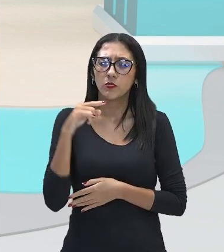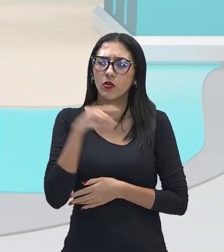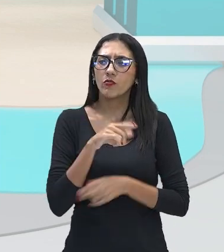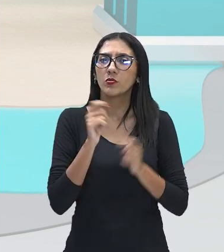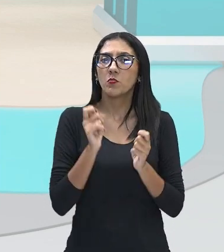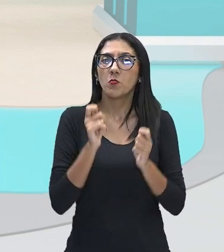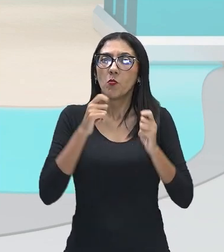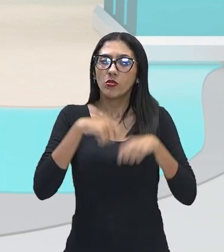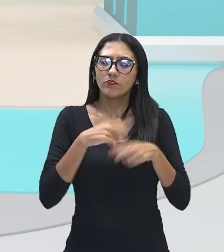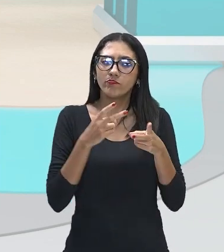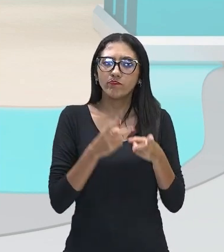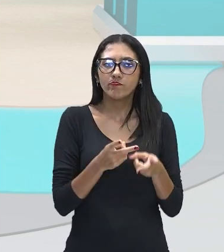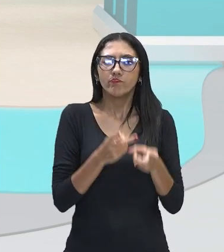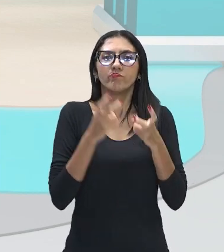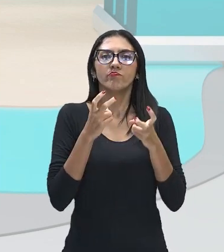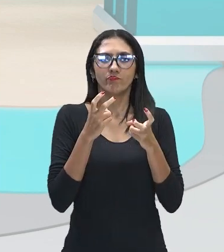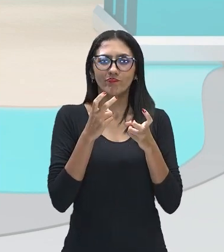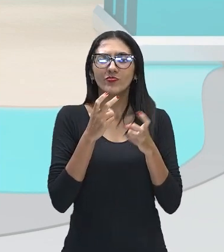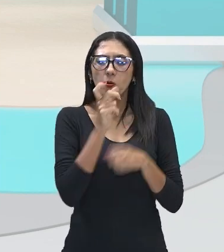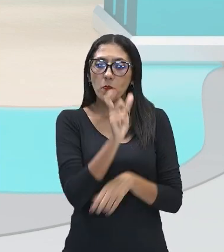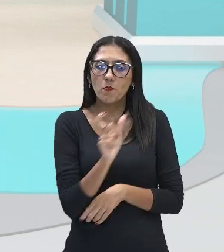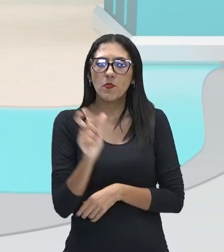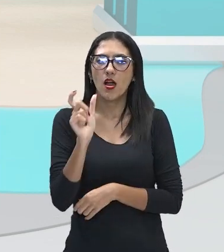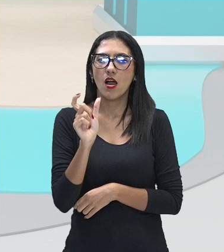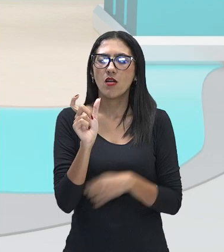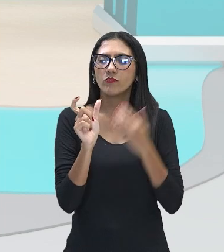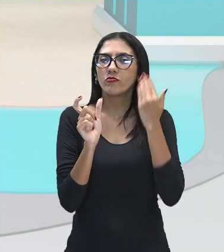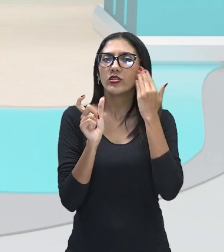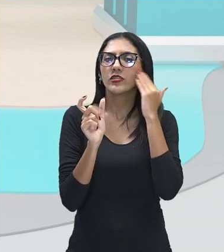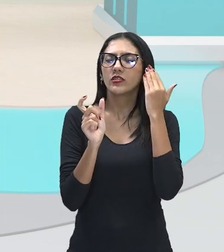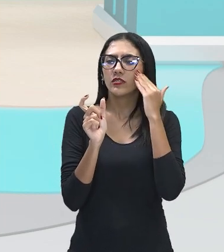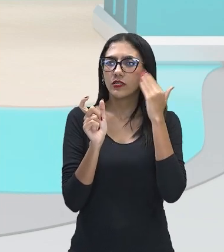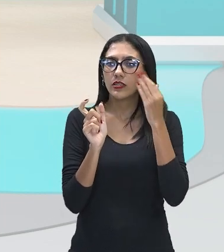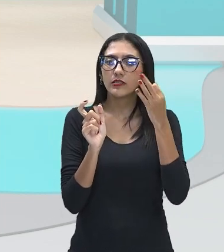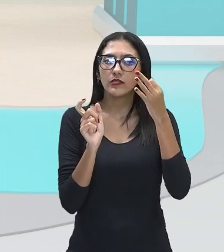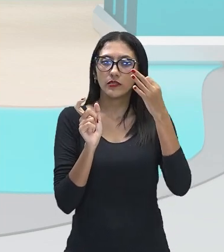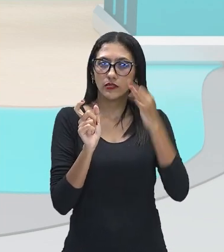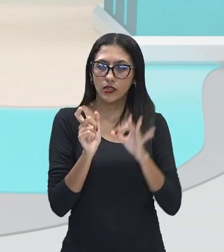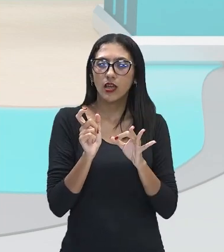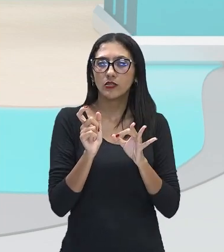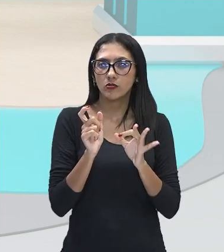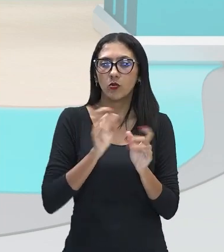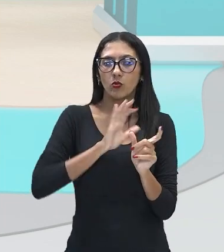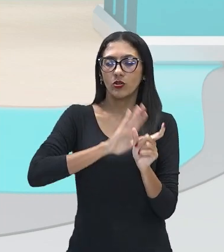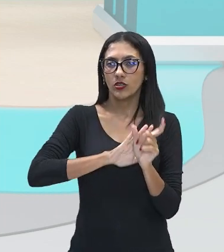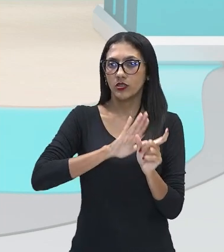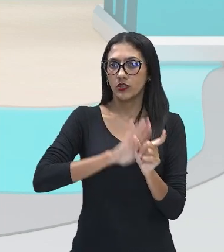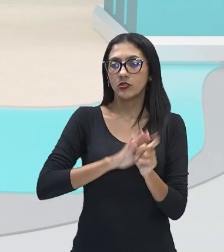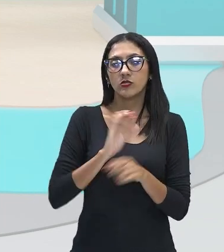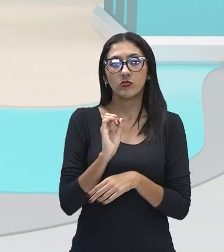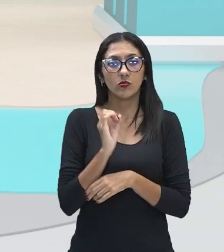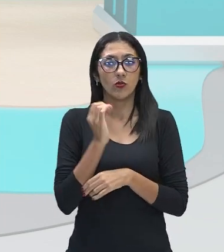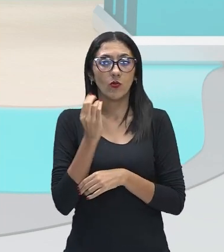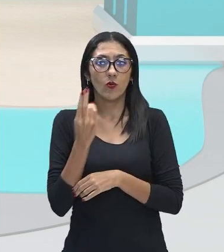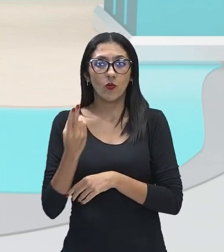Ver melhor, né? E entender e compreender o sentido literal e quando é o sentido